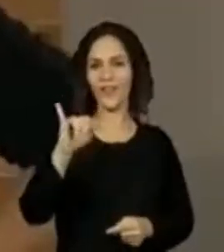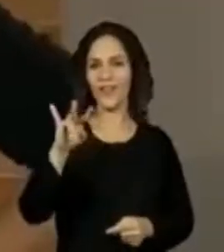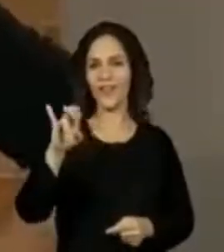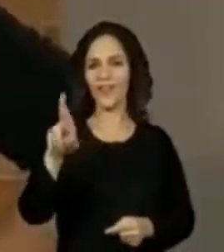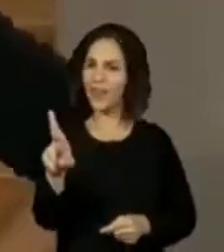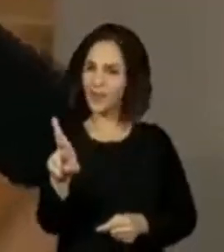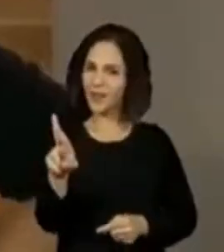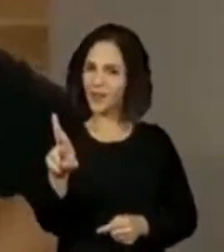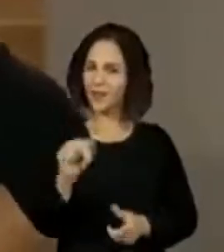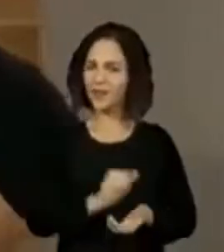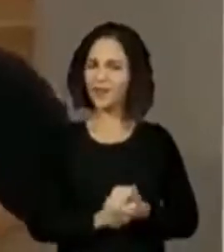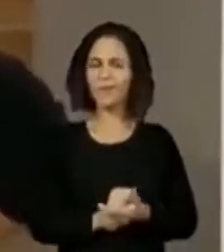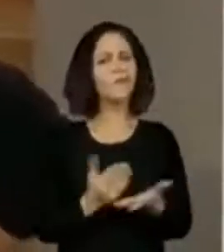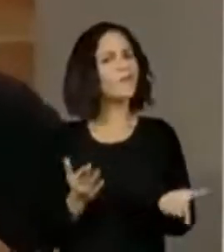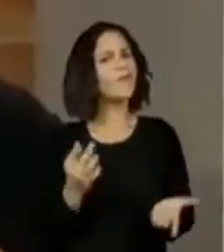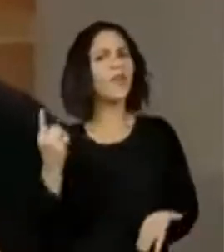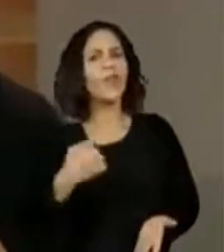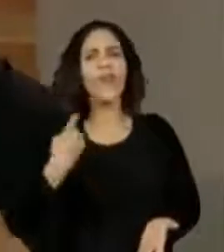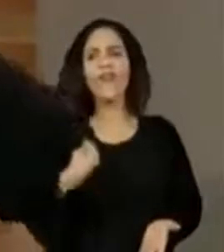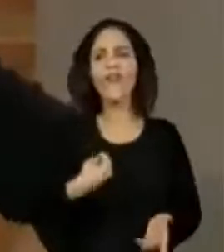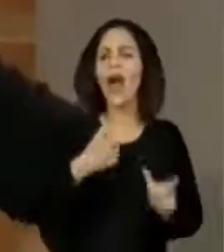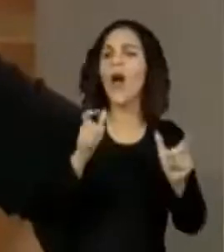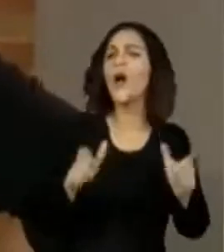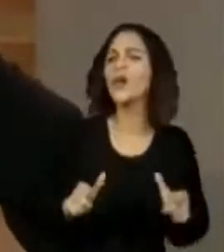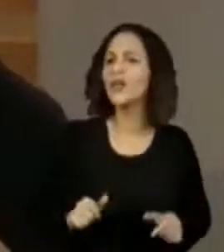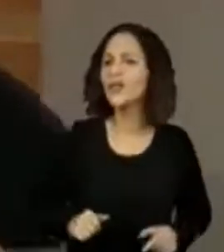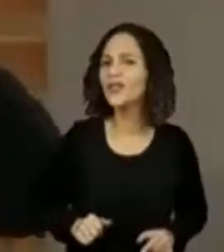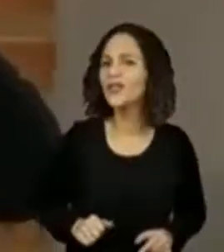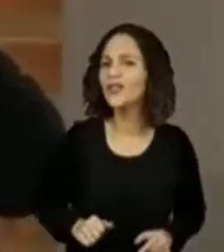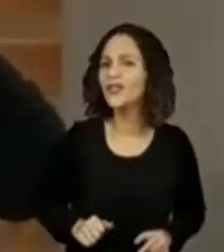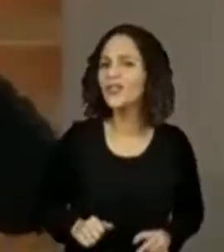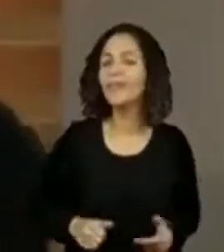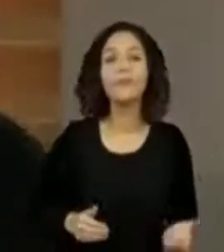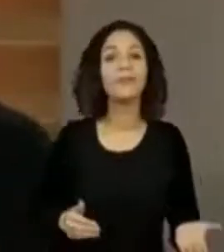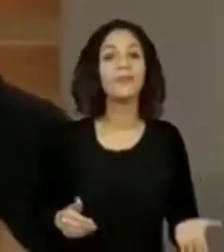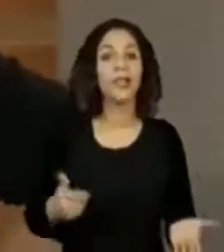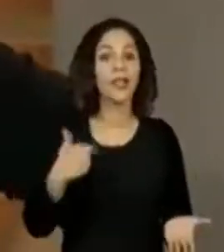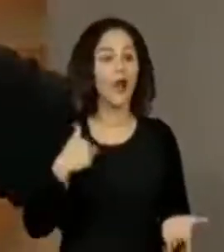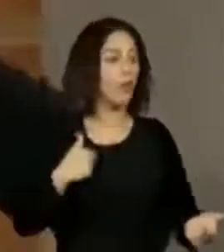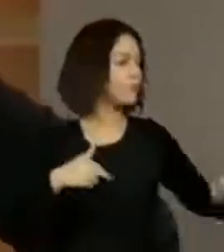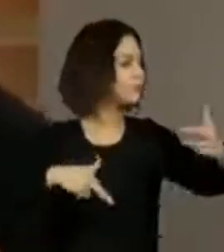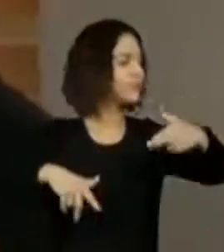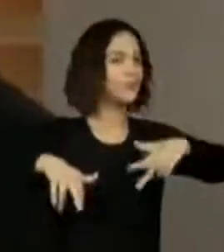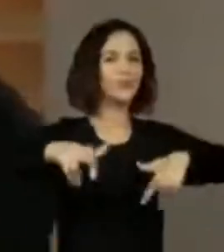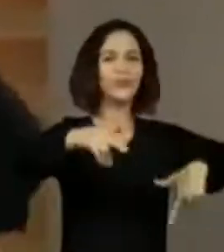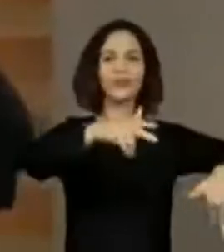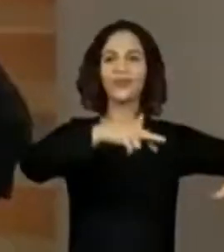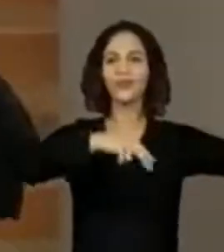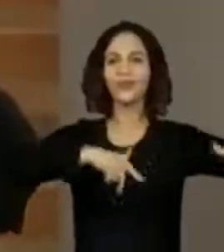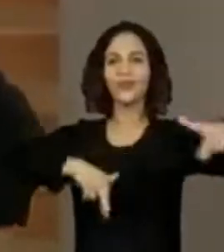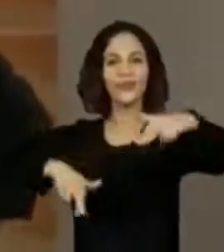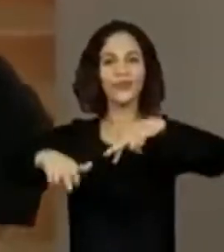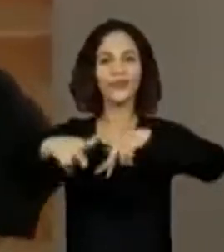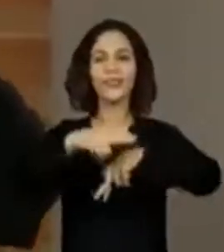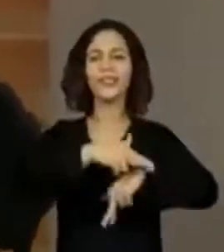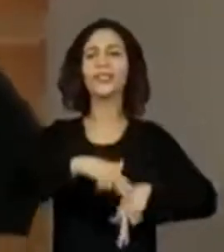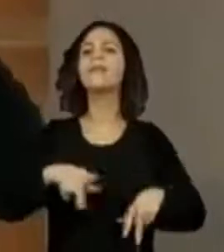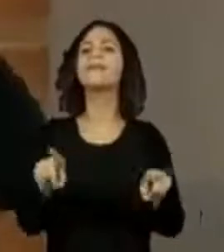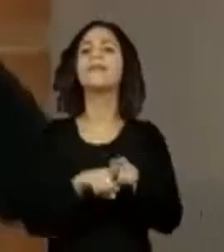bem! Onde nós vivemos, onde nós nos movimentamos e onde nós